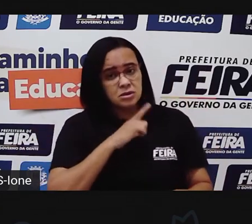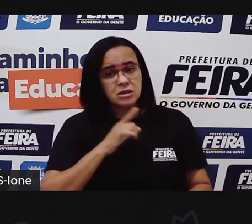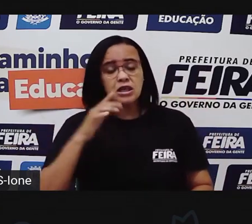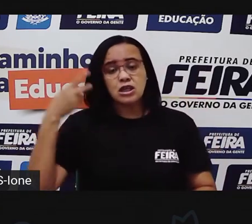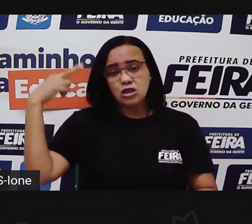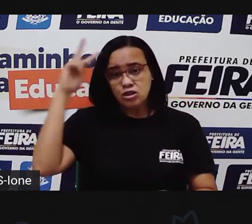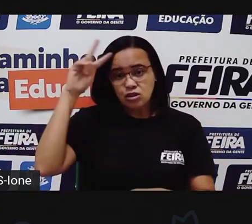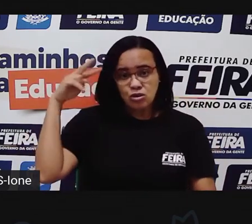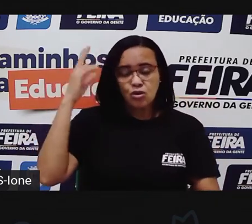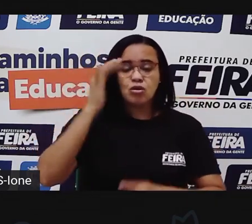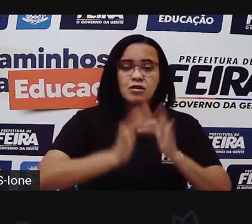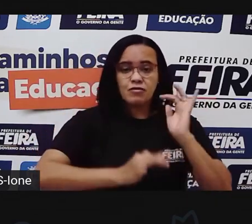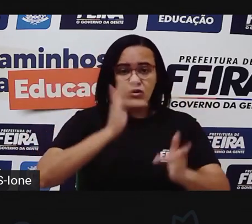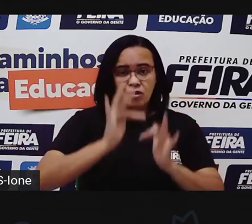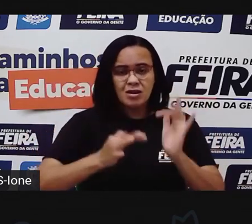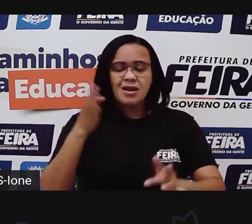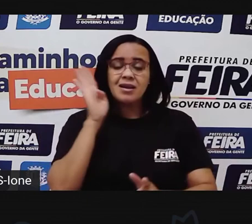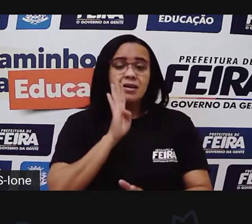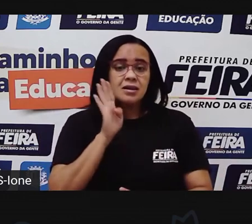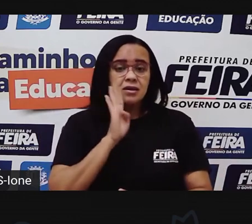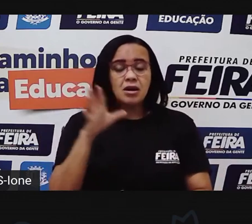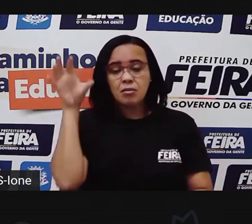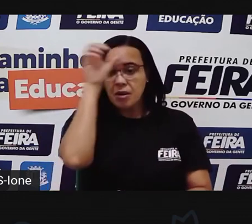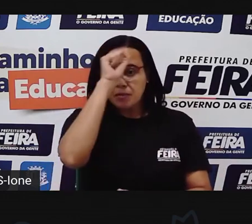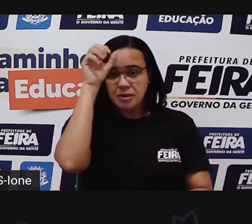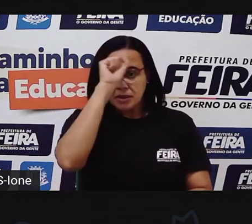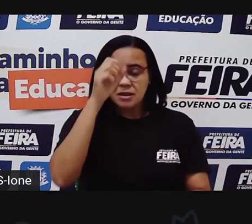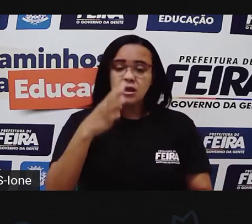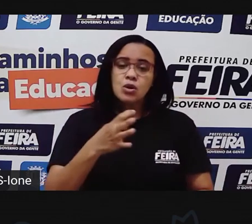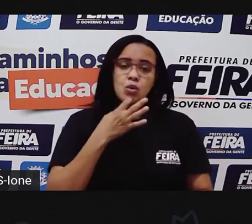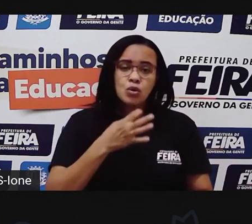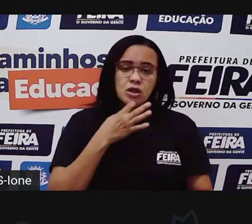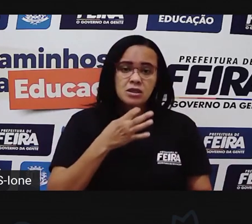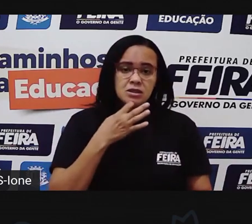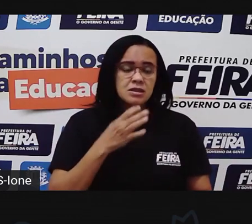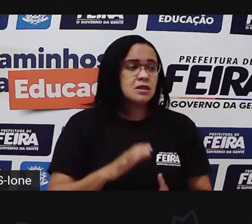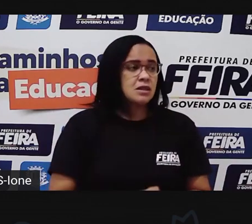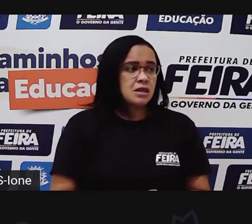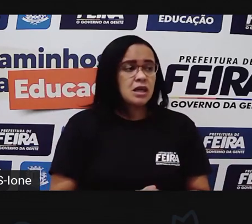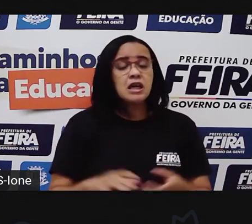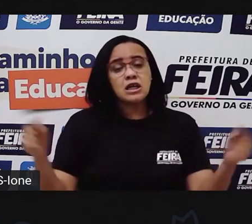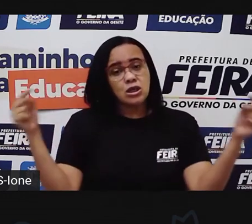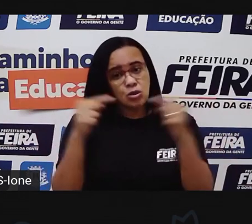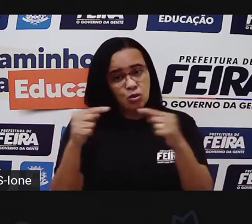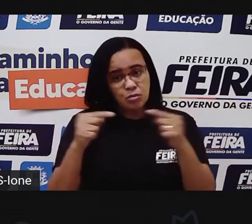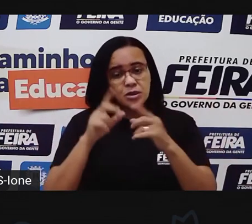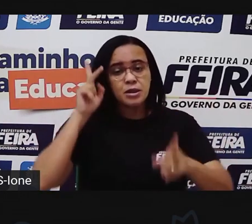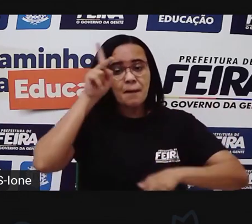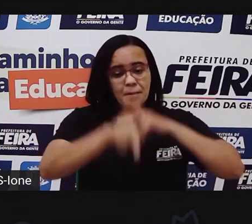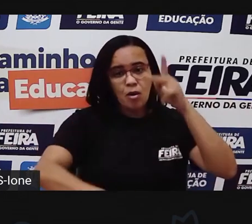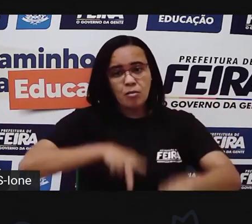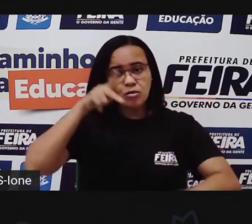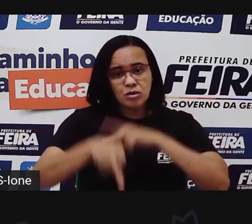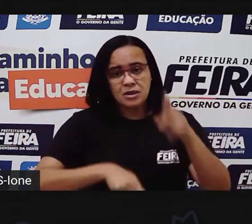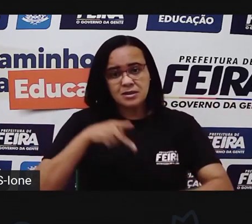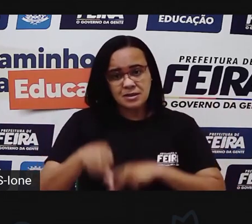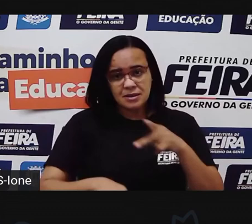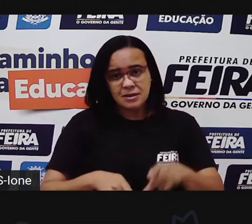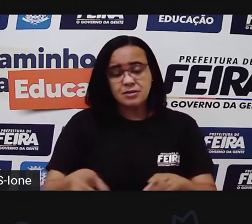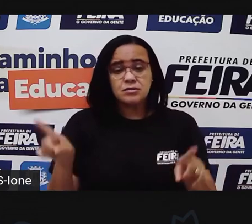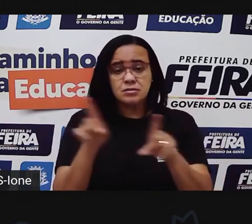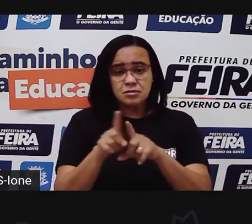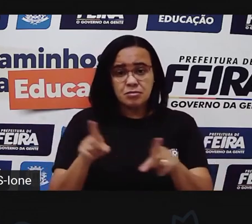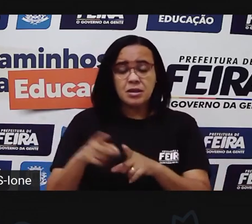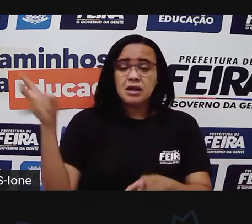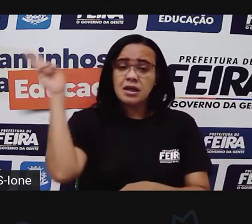bacana para a gente aprender, né? Para a gente conhecer e que faz parte do nosso povo, né? E lembrar sempre, né? De ter a